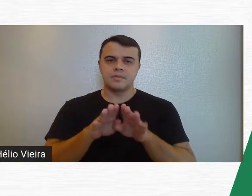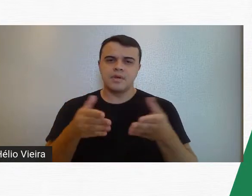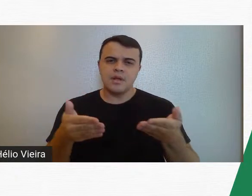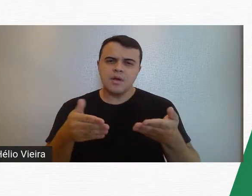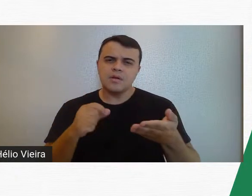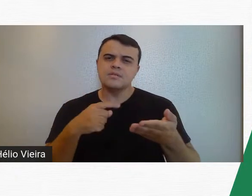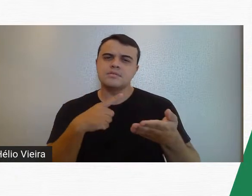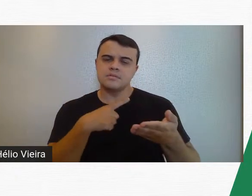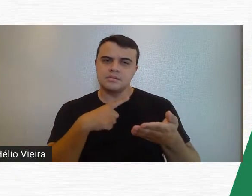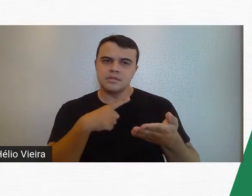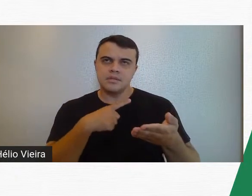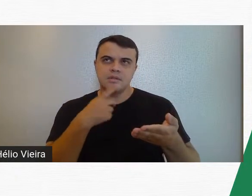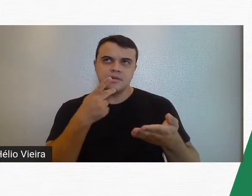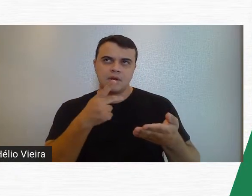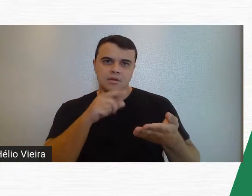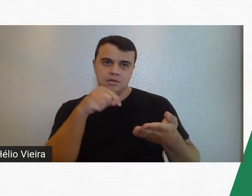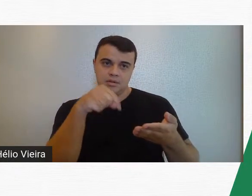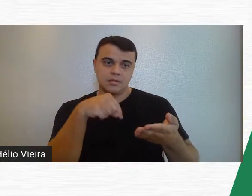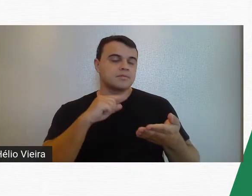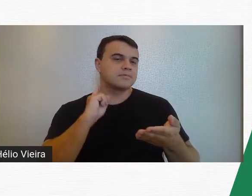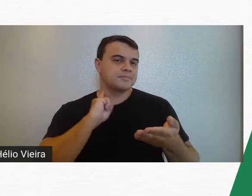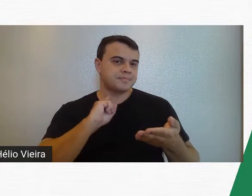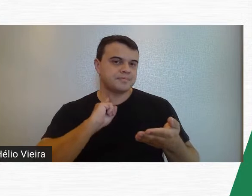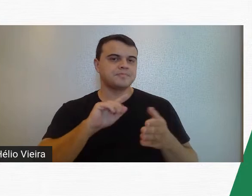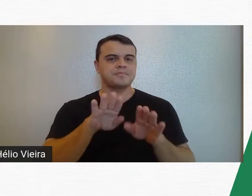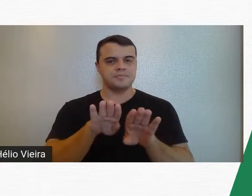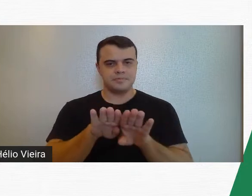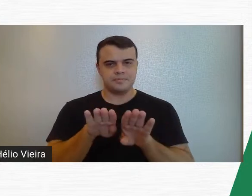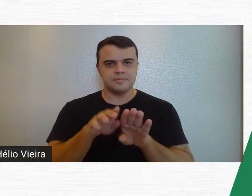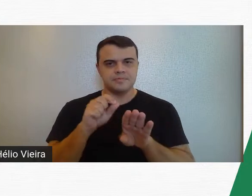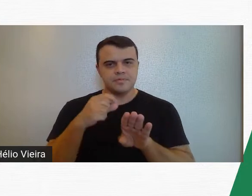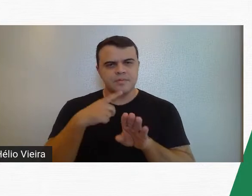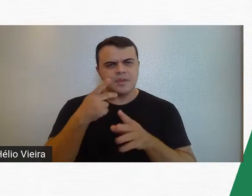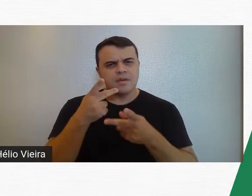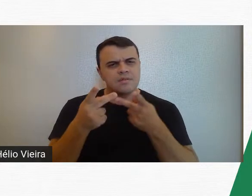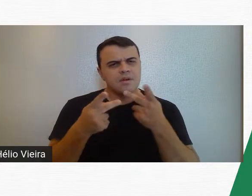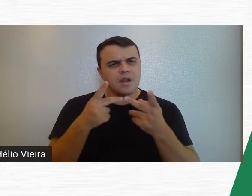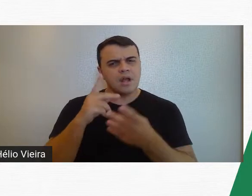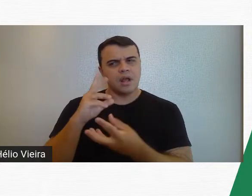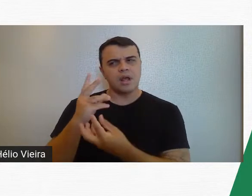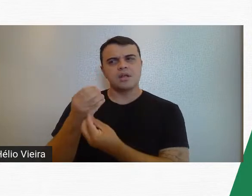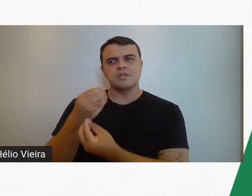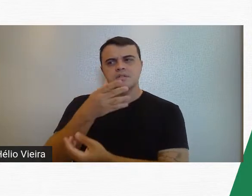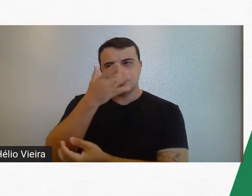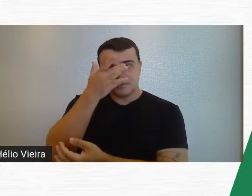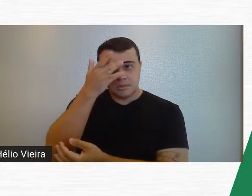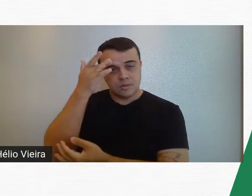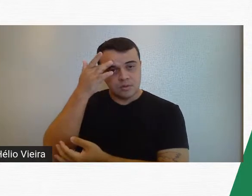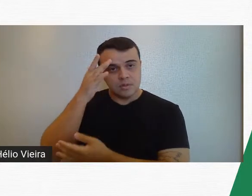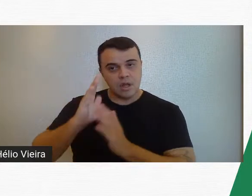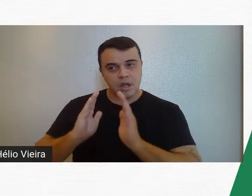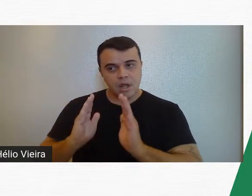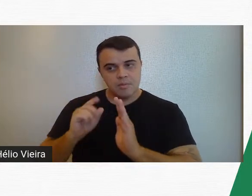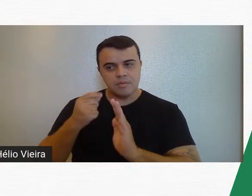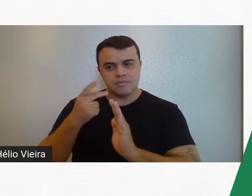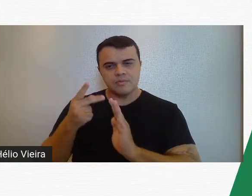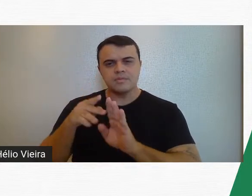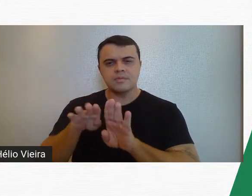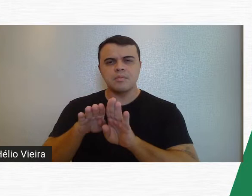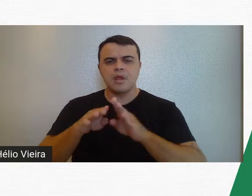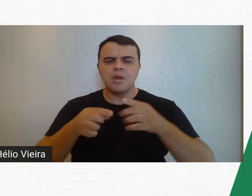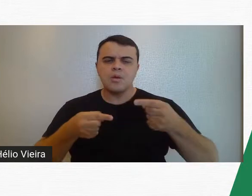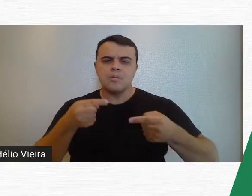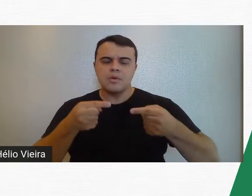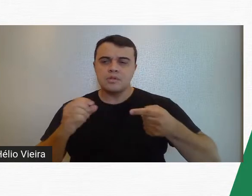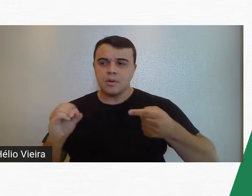movimento também reverberou aqui em Minas Gerais. Além de abordar alguns artistas dessa época, o evento apresenta um pouco sobre a política de